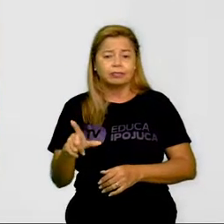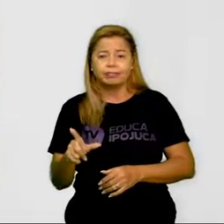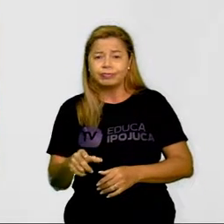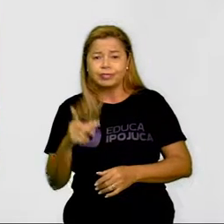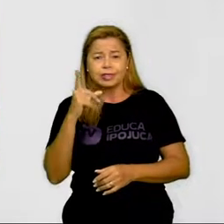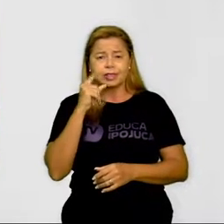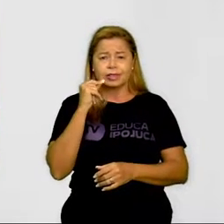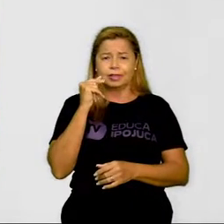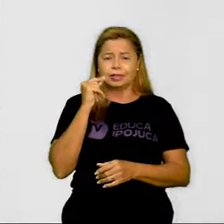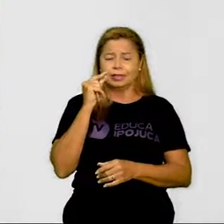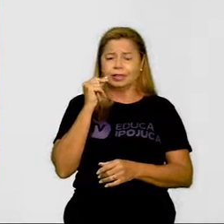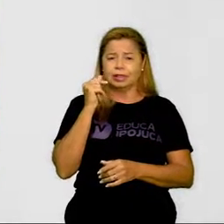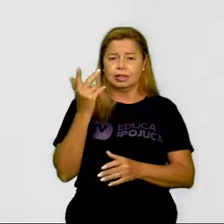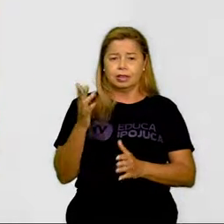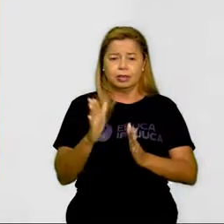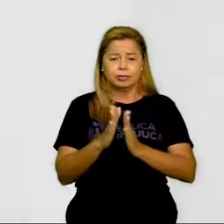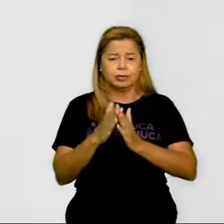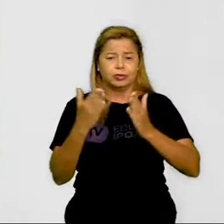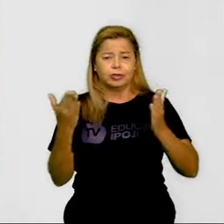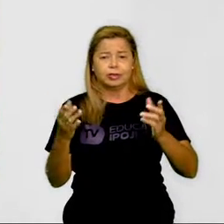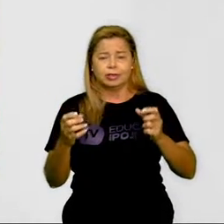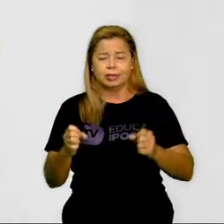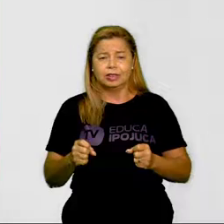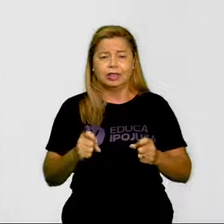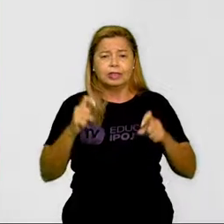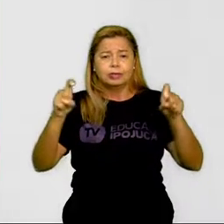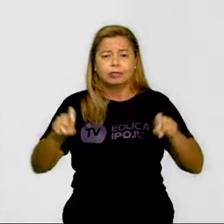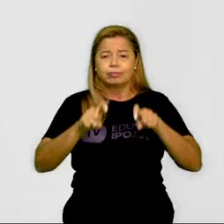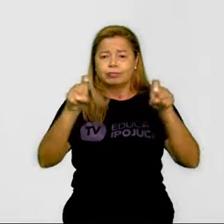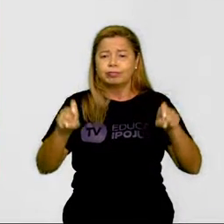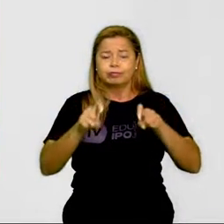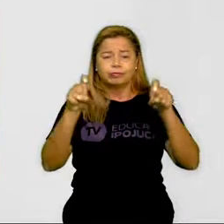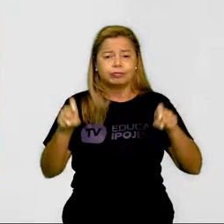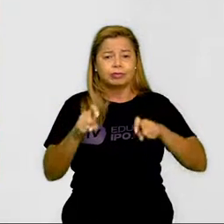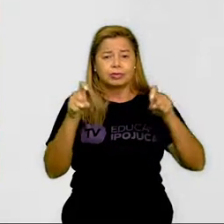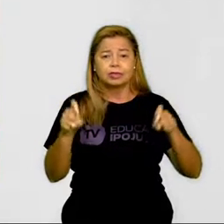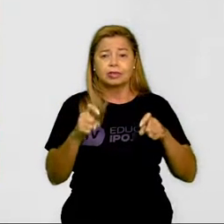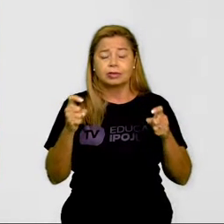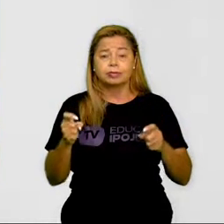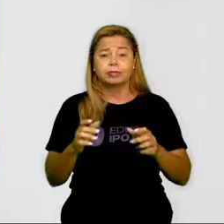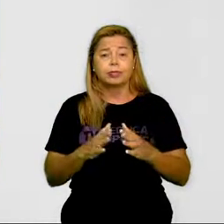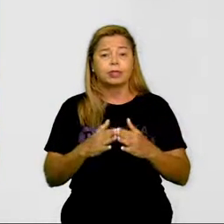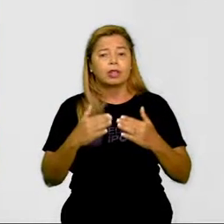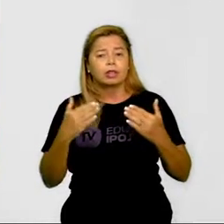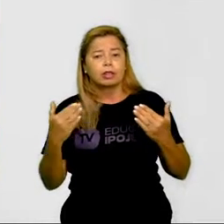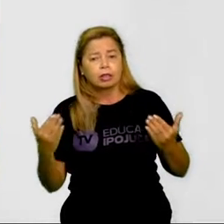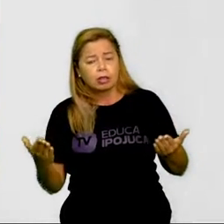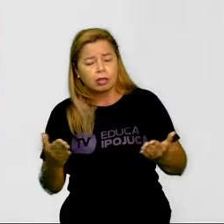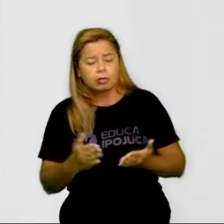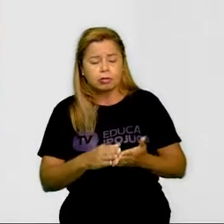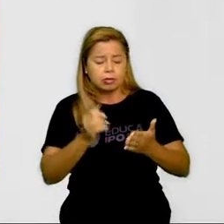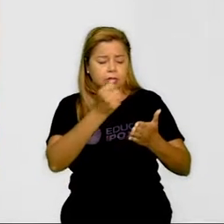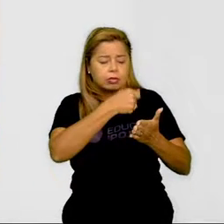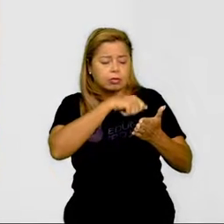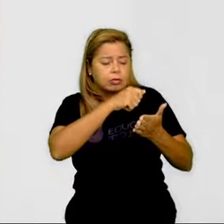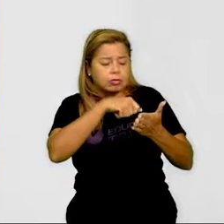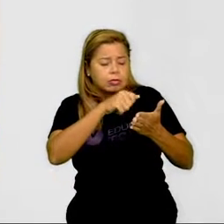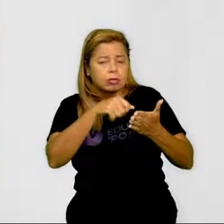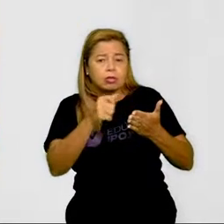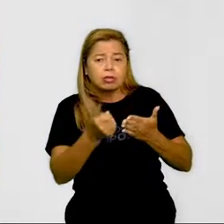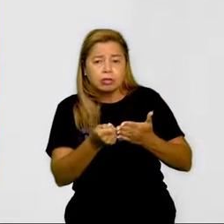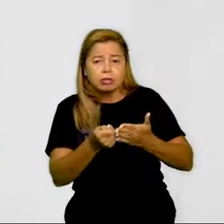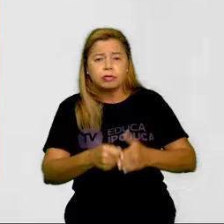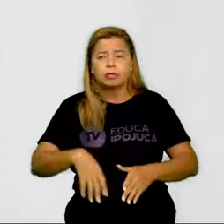essas coisas que temos hoje em dia, computador, que a gente escreve, eles deixavam escrito em parede, em outros